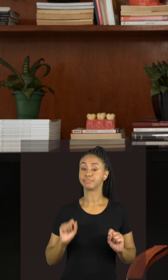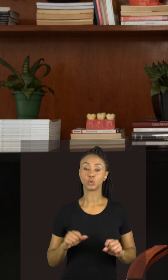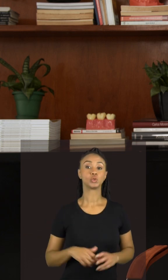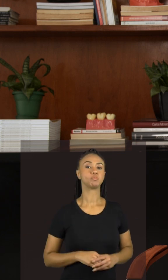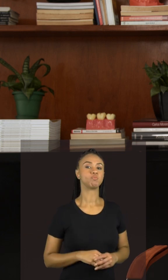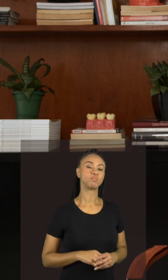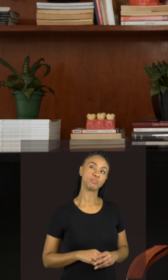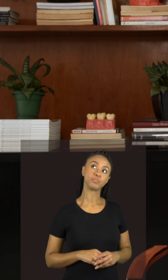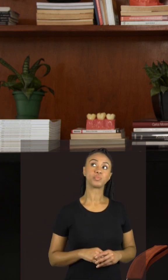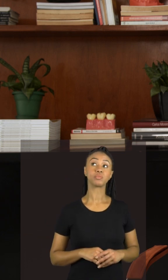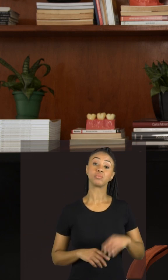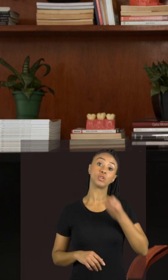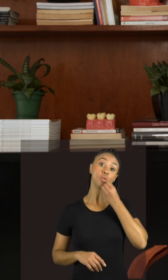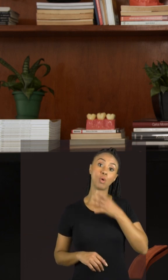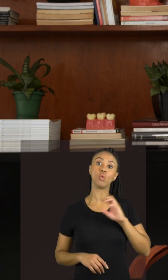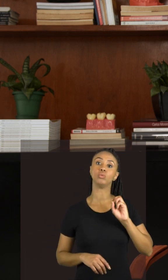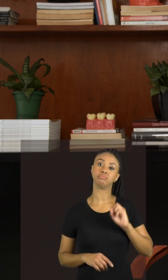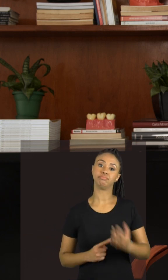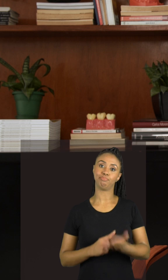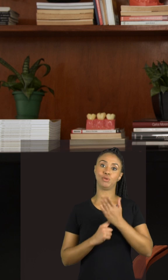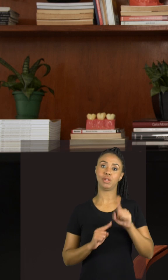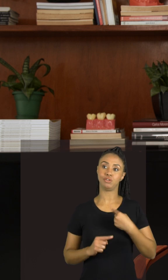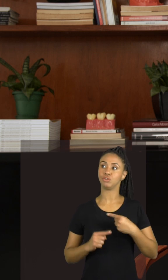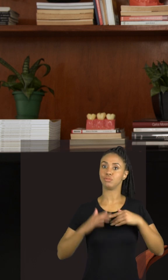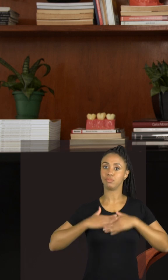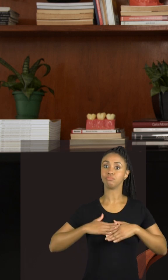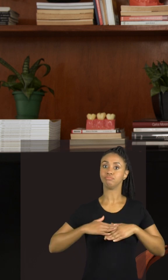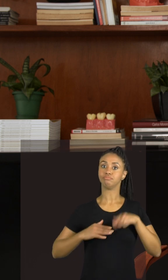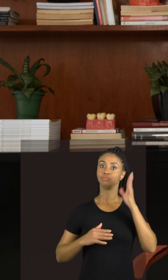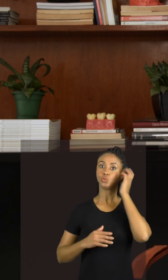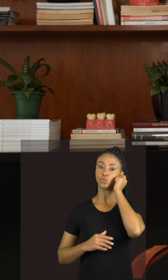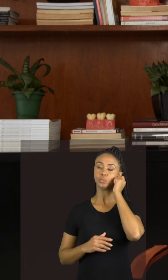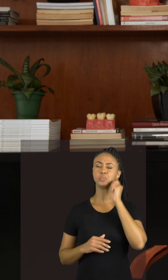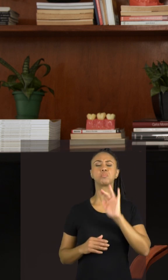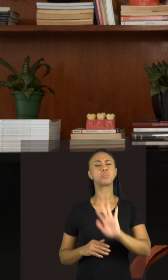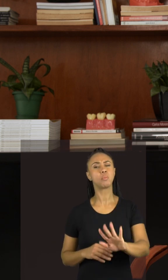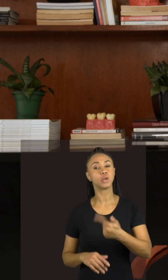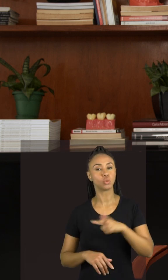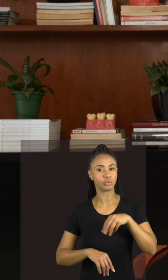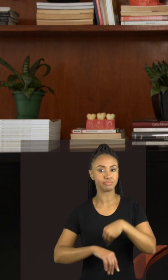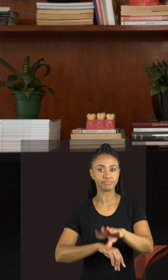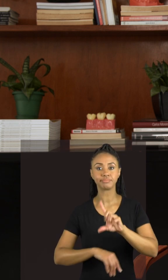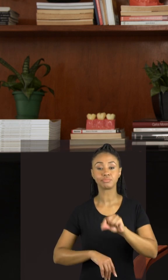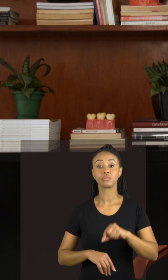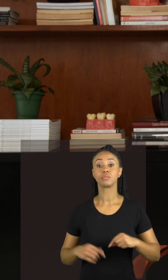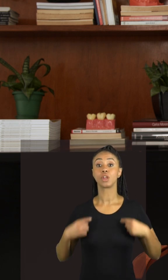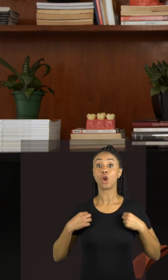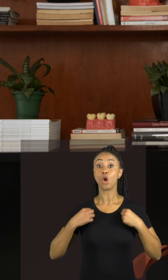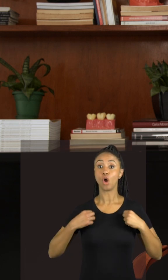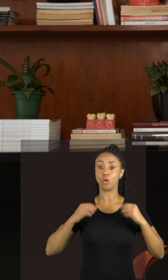seria aí ideais para pegar no sono. Mais uma dica legal também, usar roupas